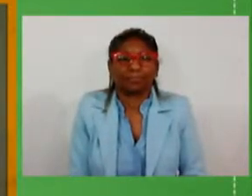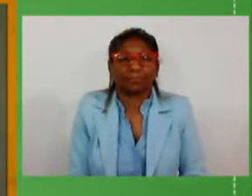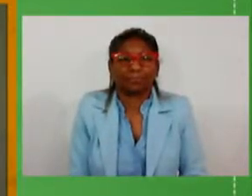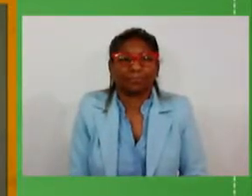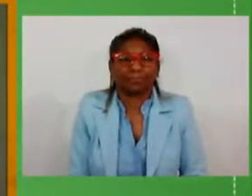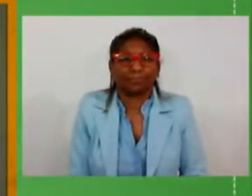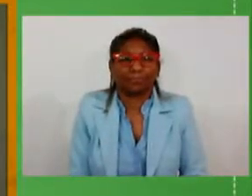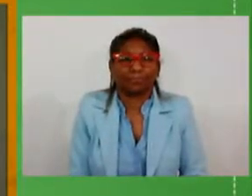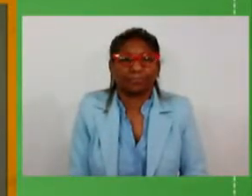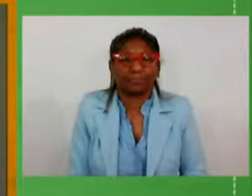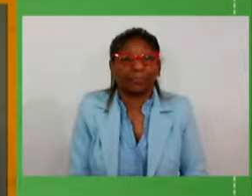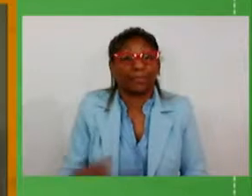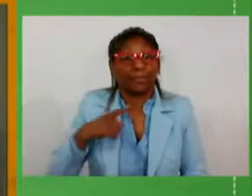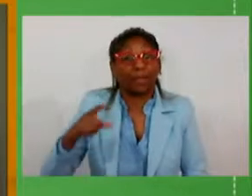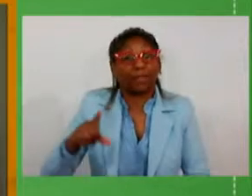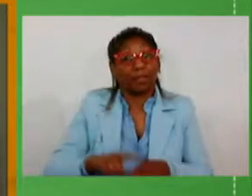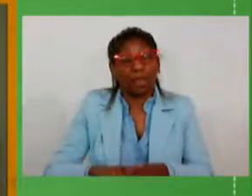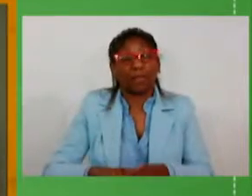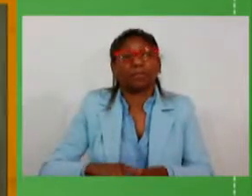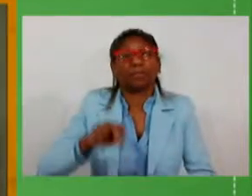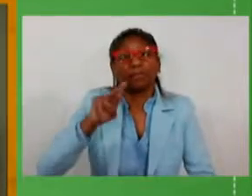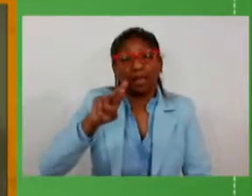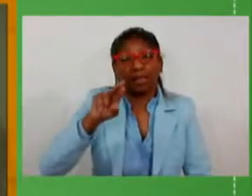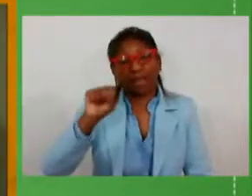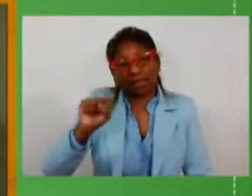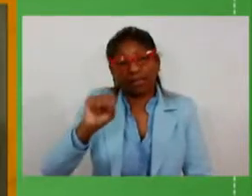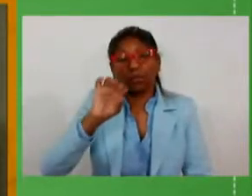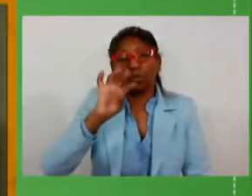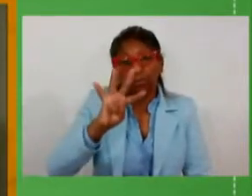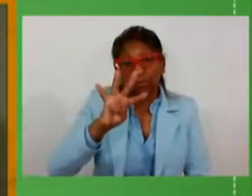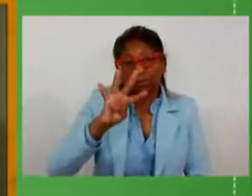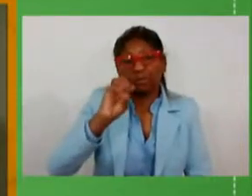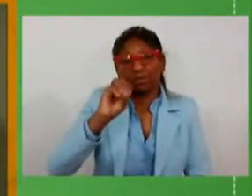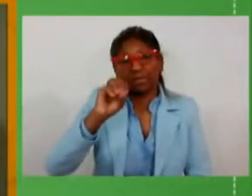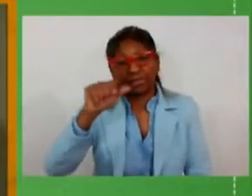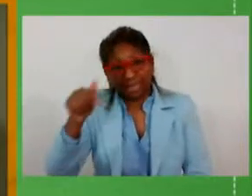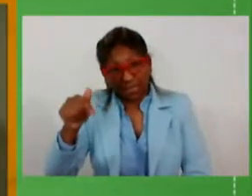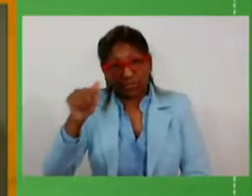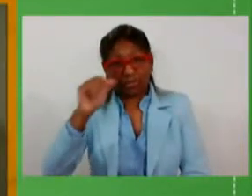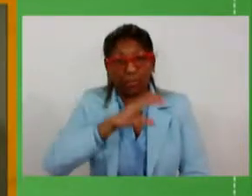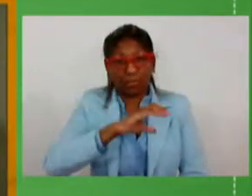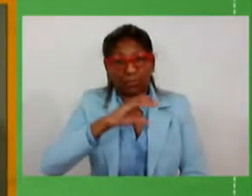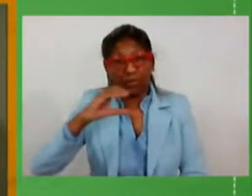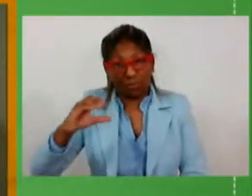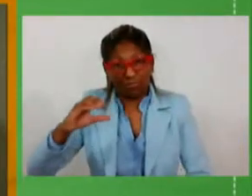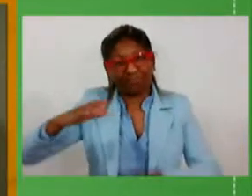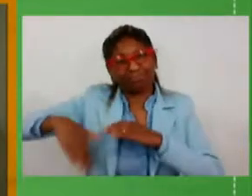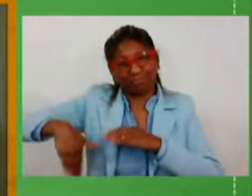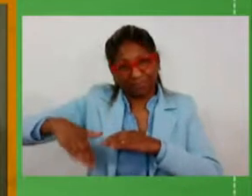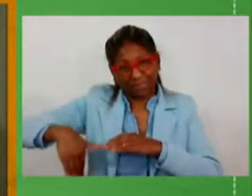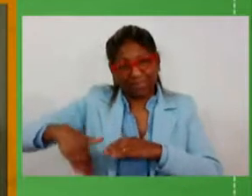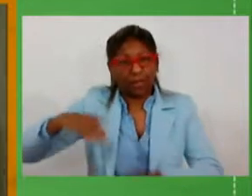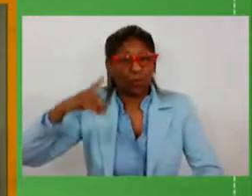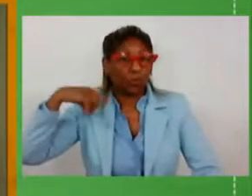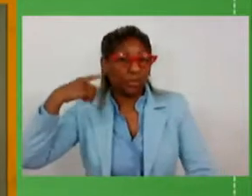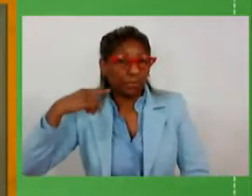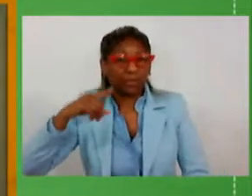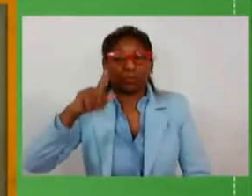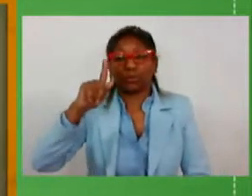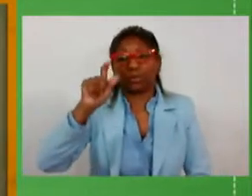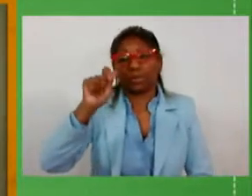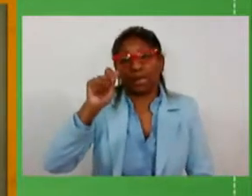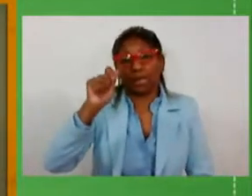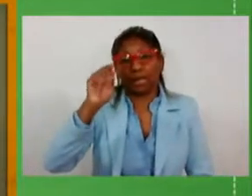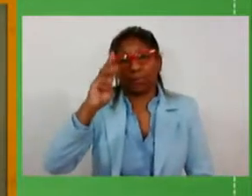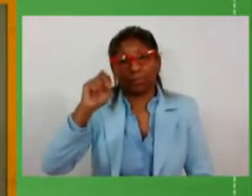nós temos a duplicação da IRS 407 em capão da canoa também deputado Gabriel Souza projetada